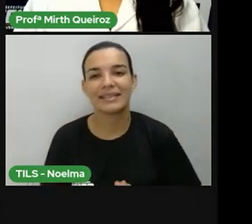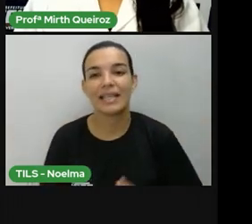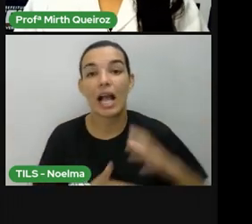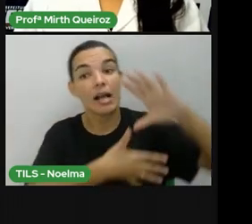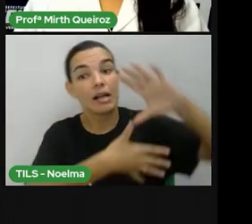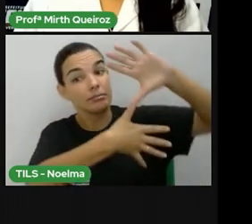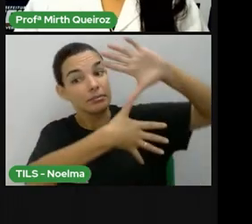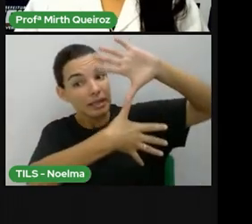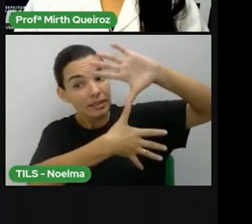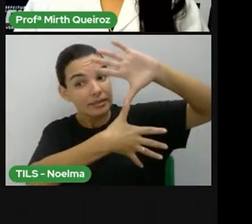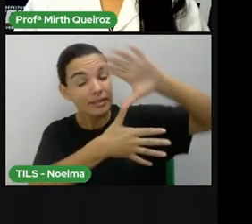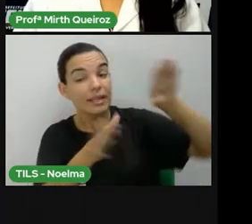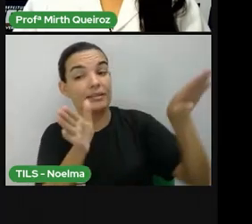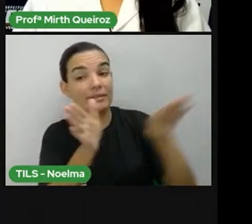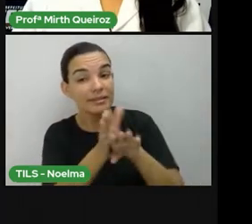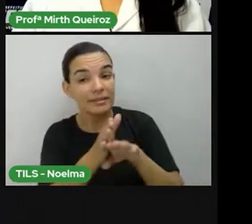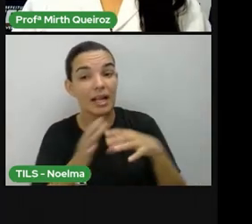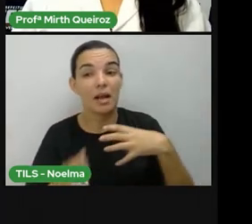na América, né?